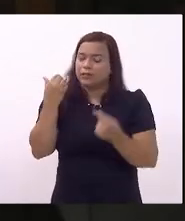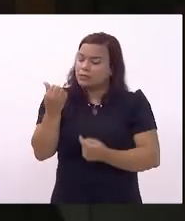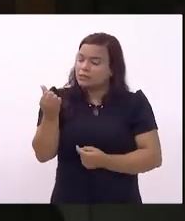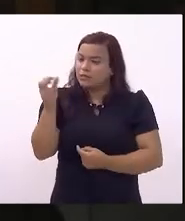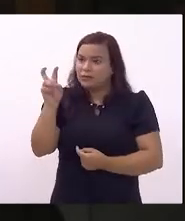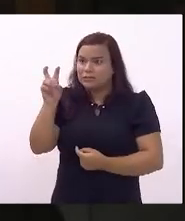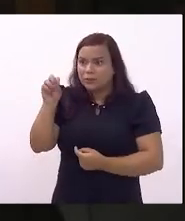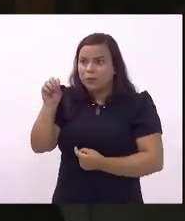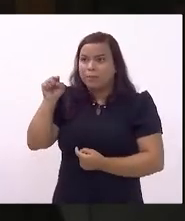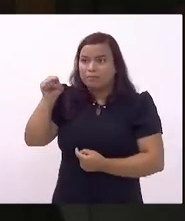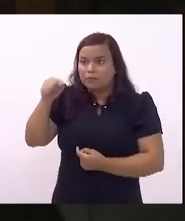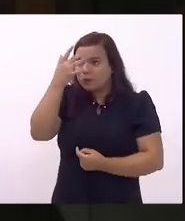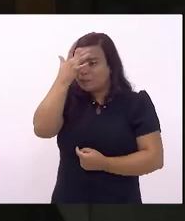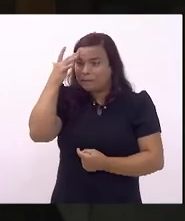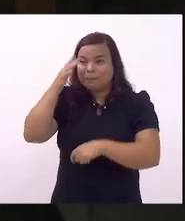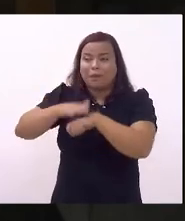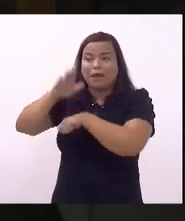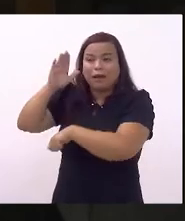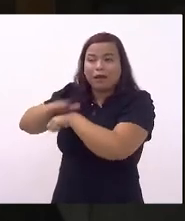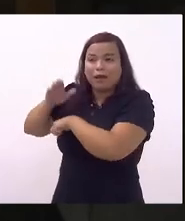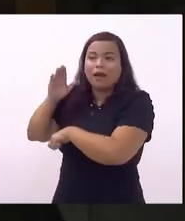pessoas segundo os dados oficiais